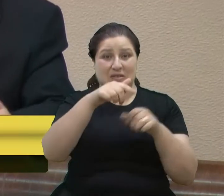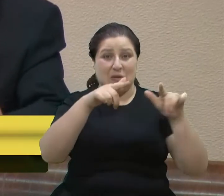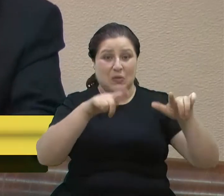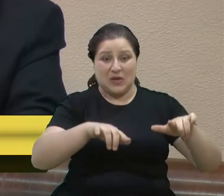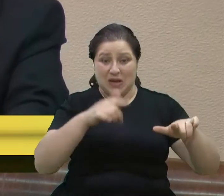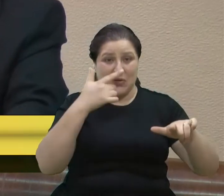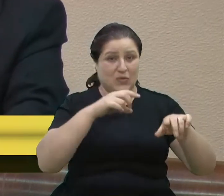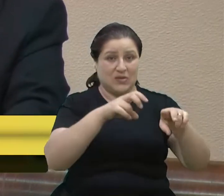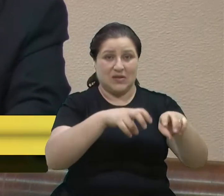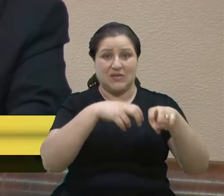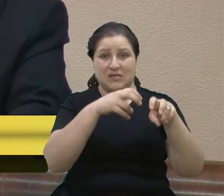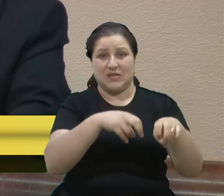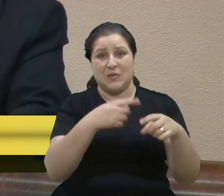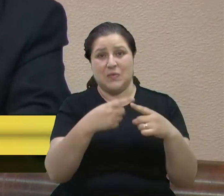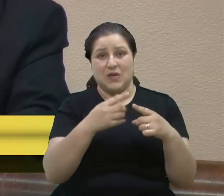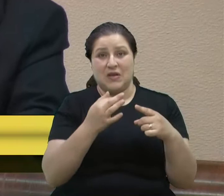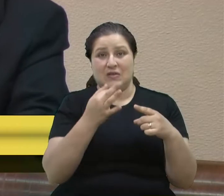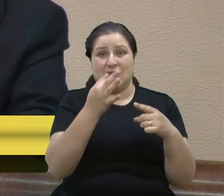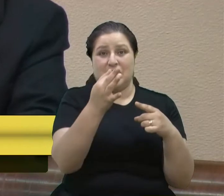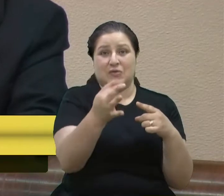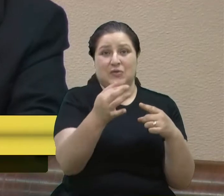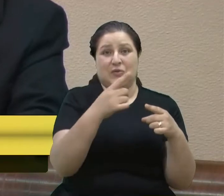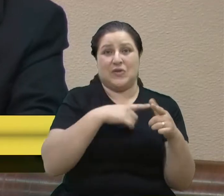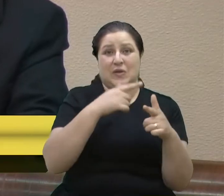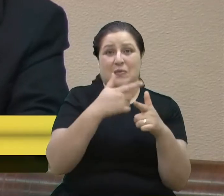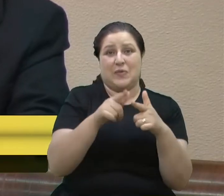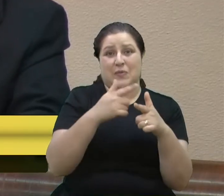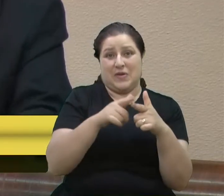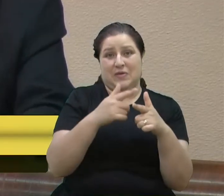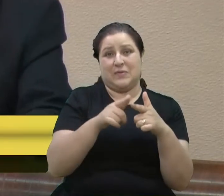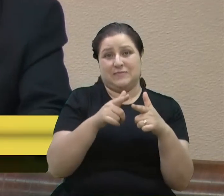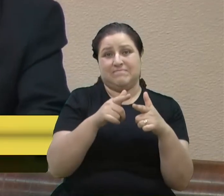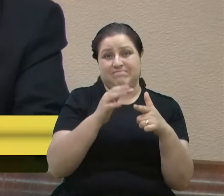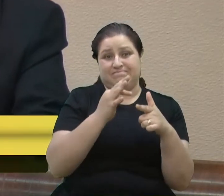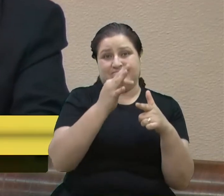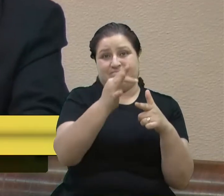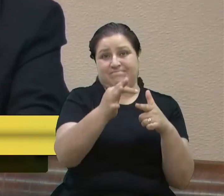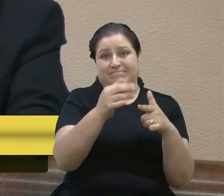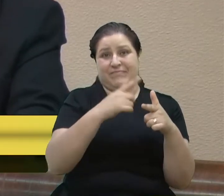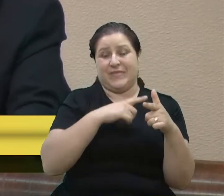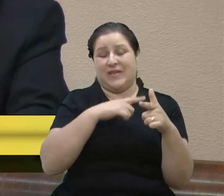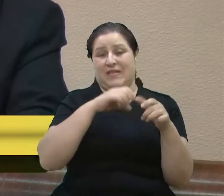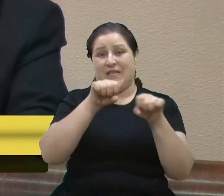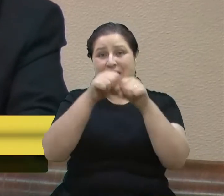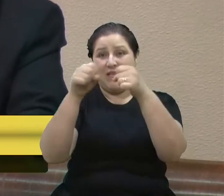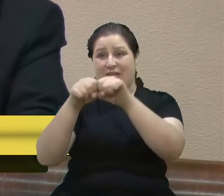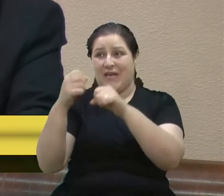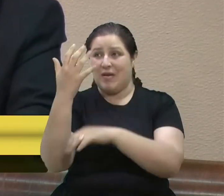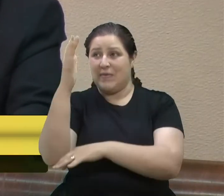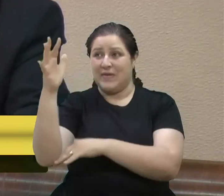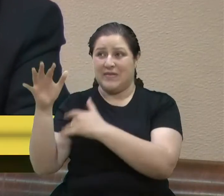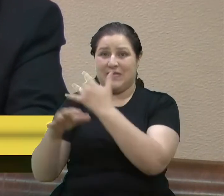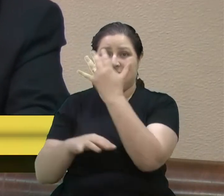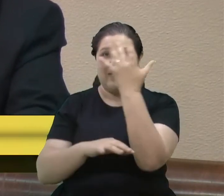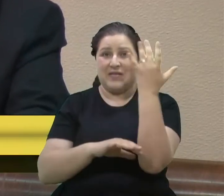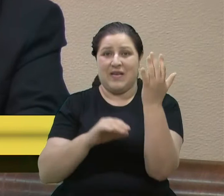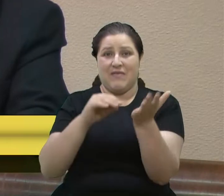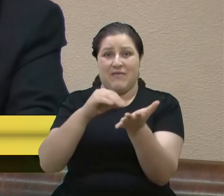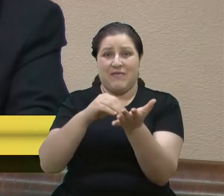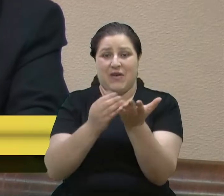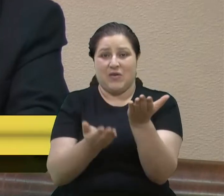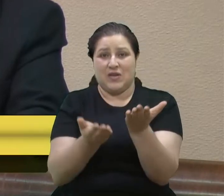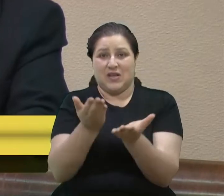consequências vão ter daqui a alguns anos e o desequilíbrio ambiental já é, já é um fato